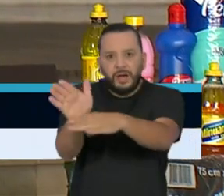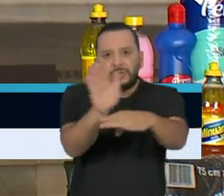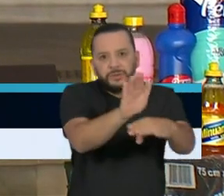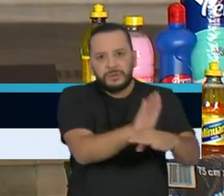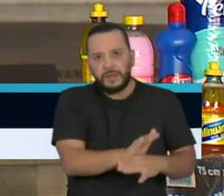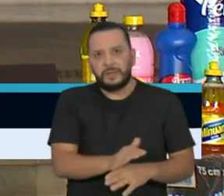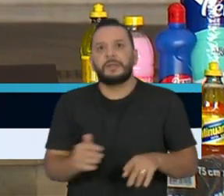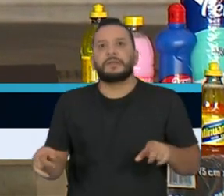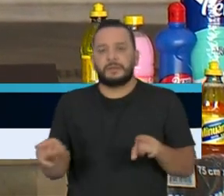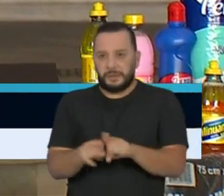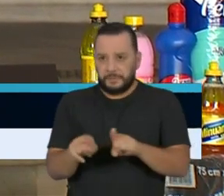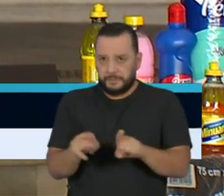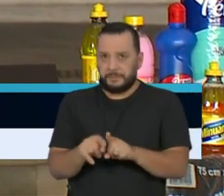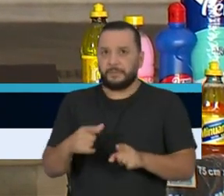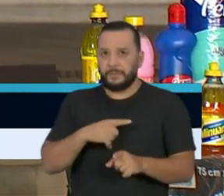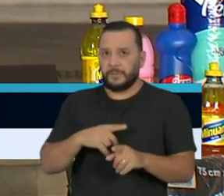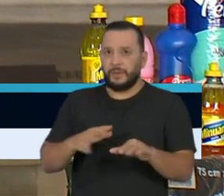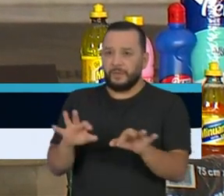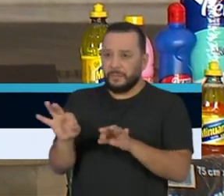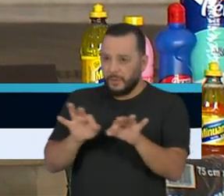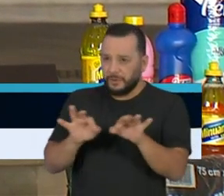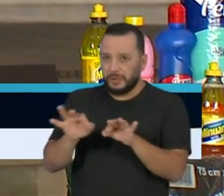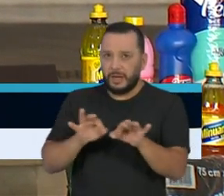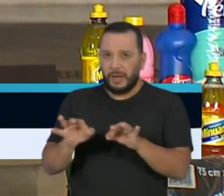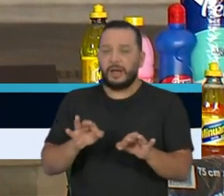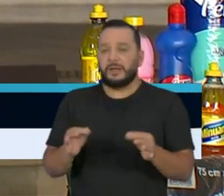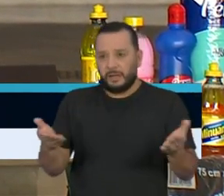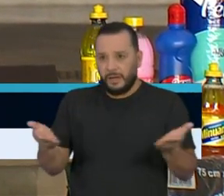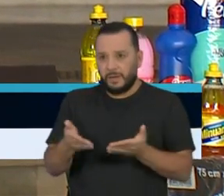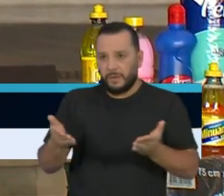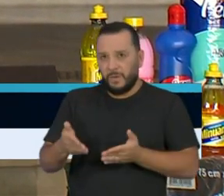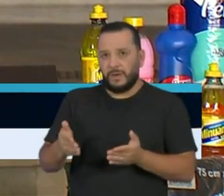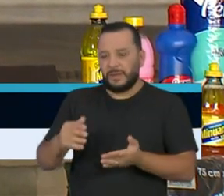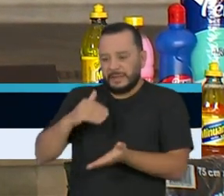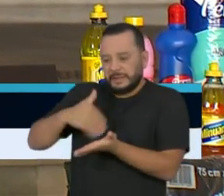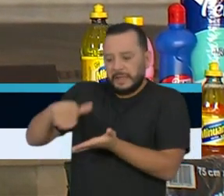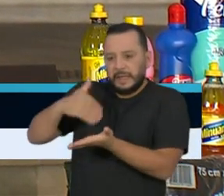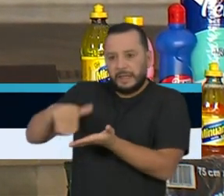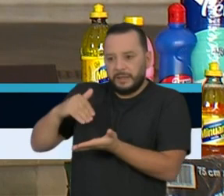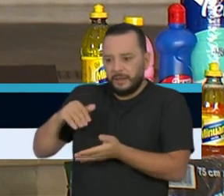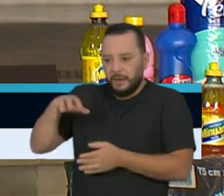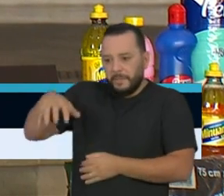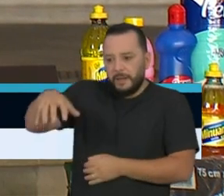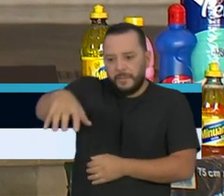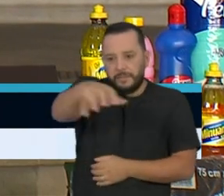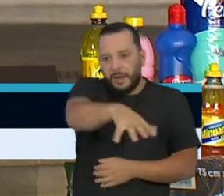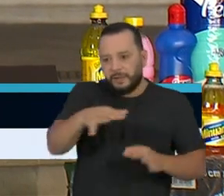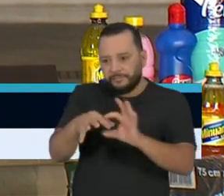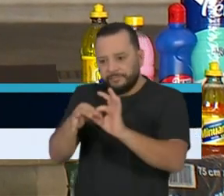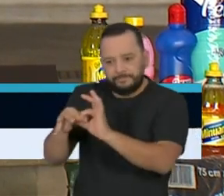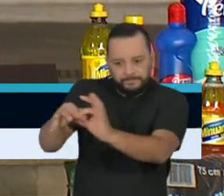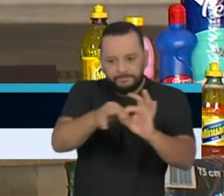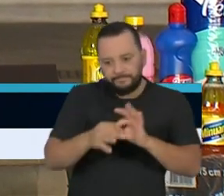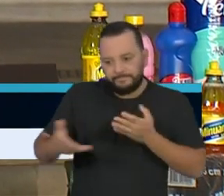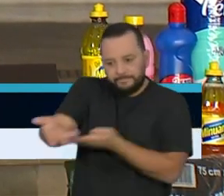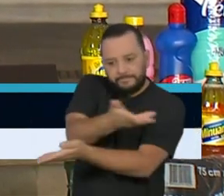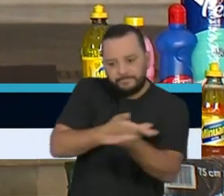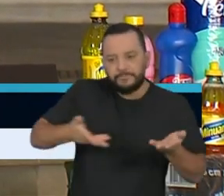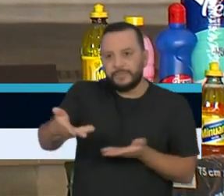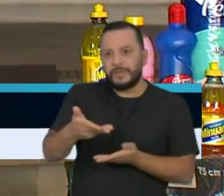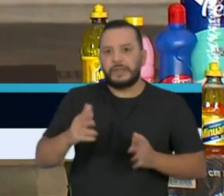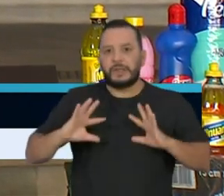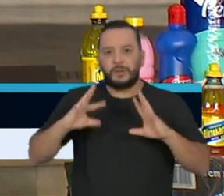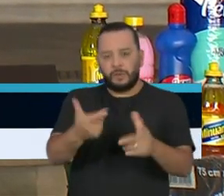Este é um plano que apresento agora intersecretarial e intersetorial, como são todas as ações neste